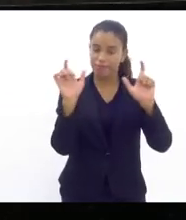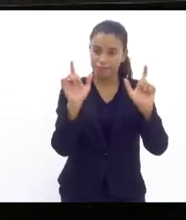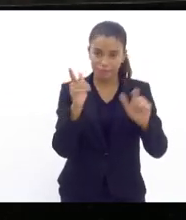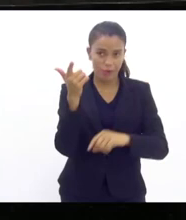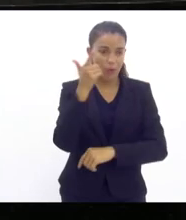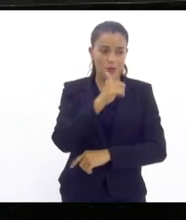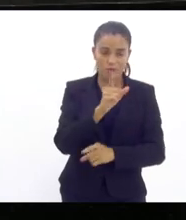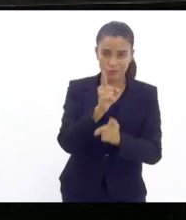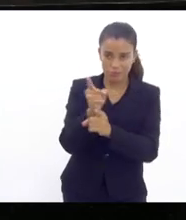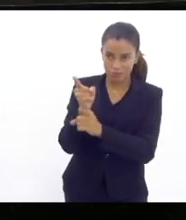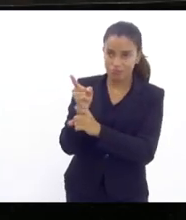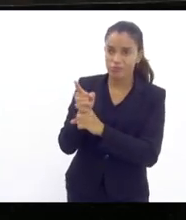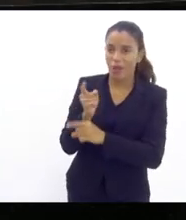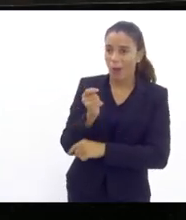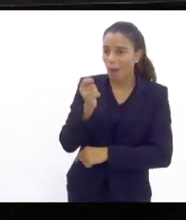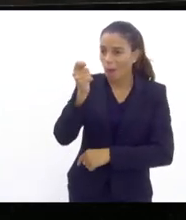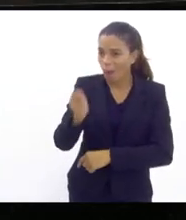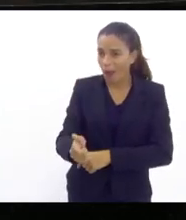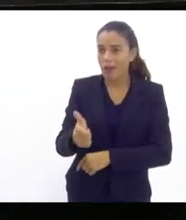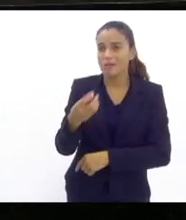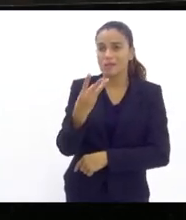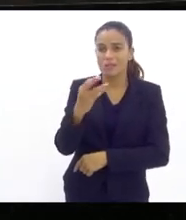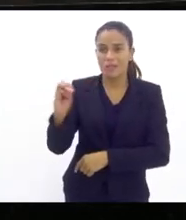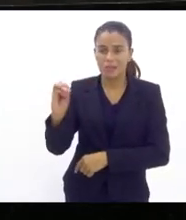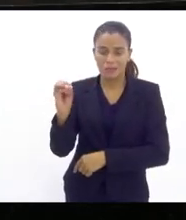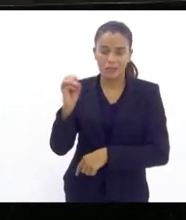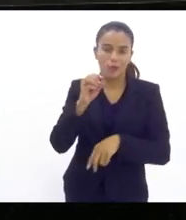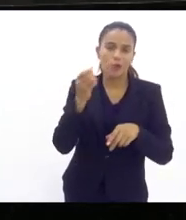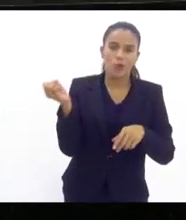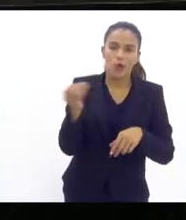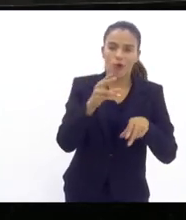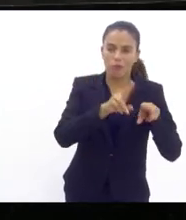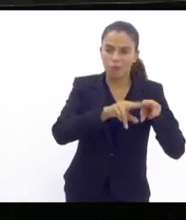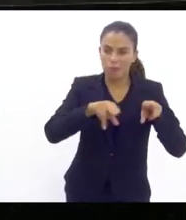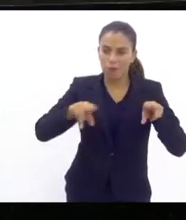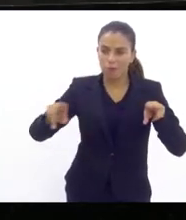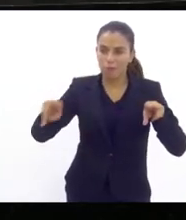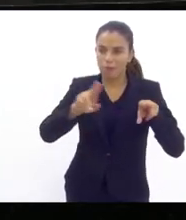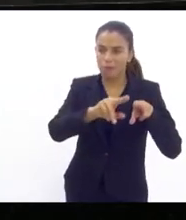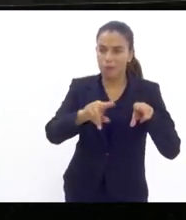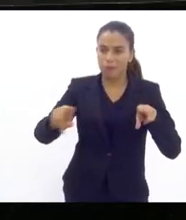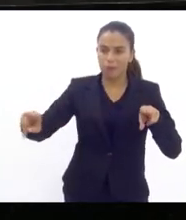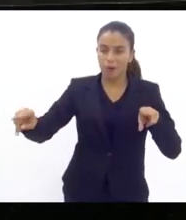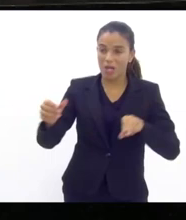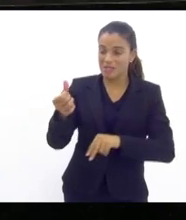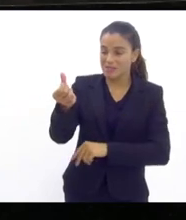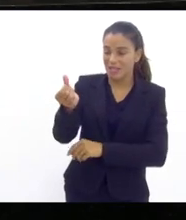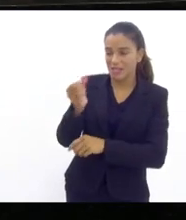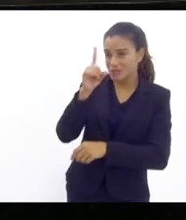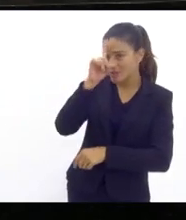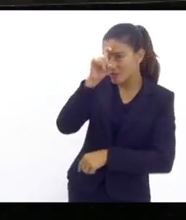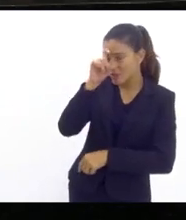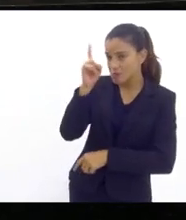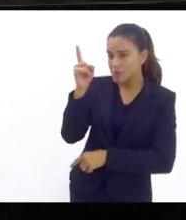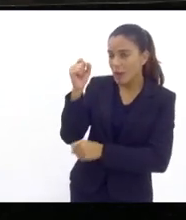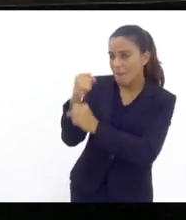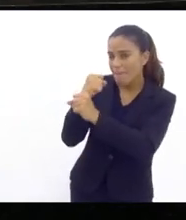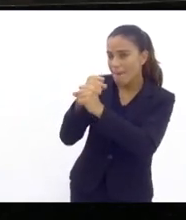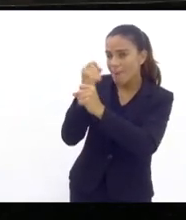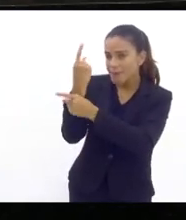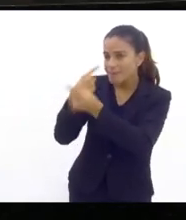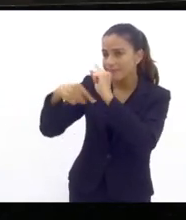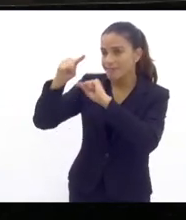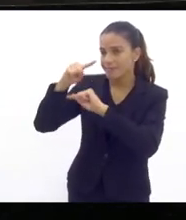conseguiu quase 300 novos leitos de pegar esses seis hospitais e reestruturá-los